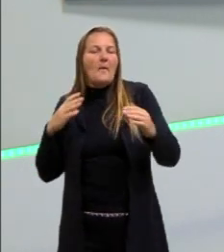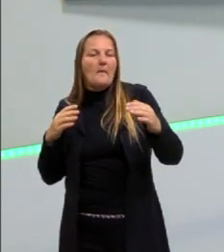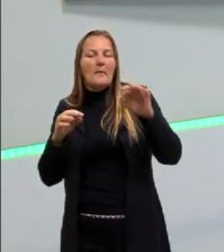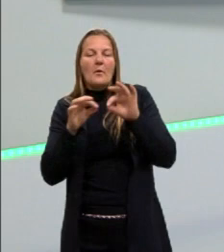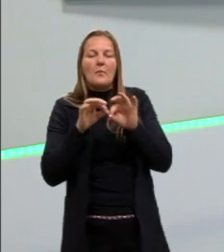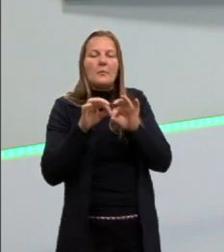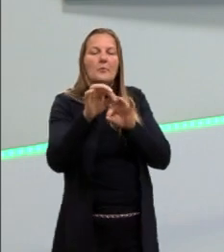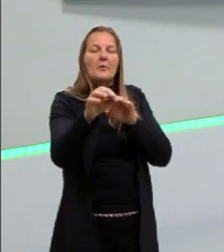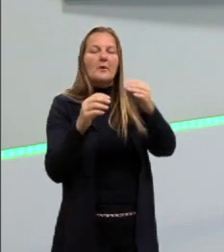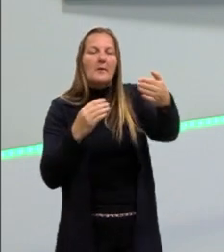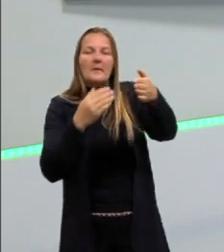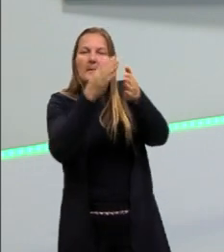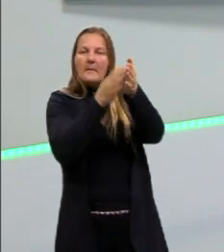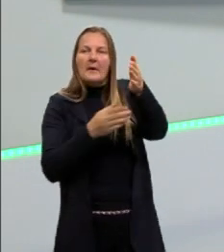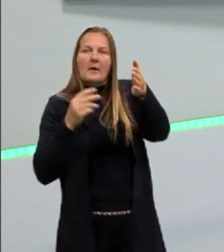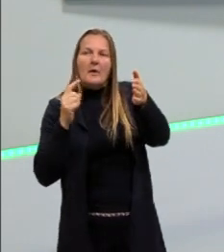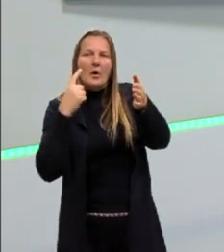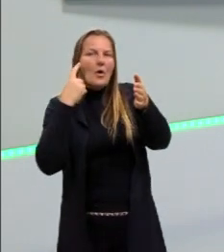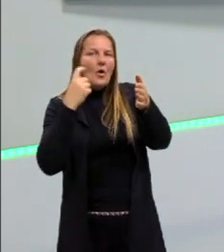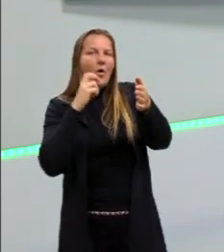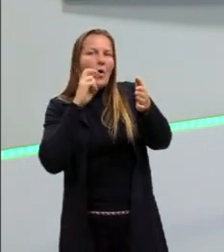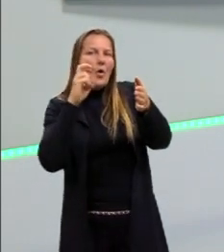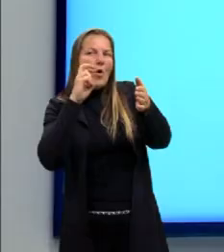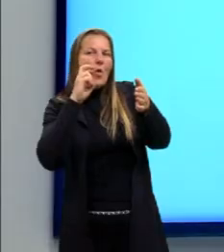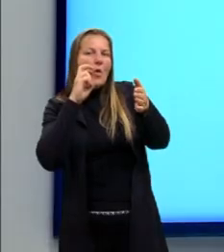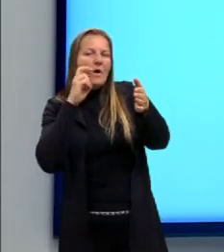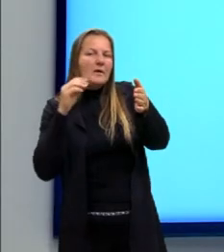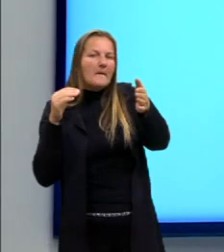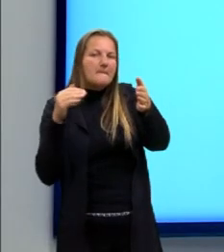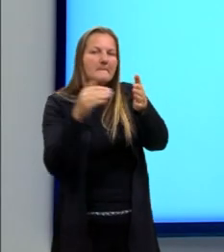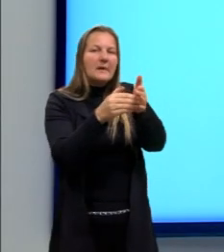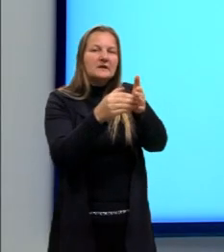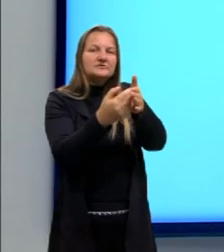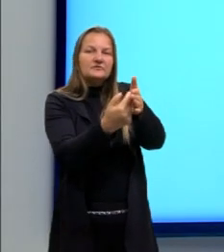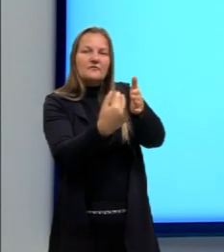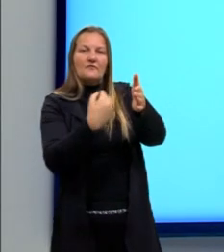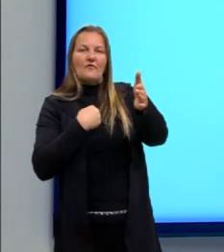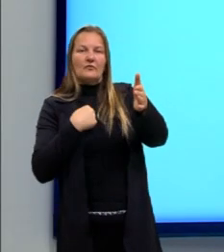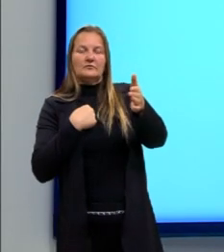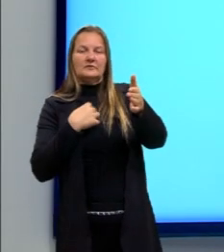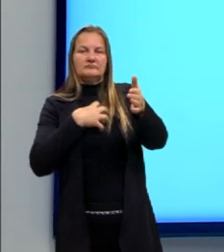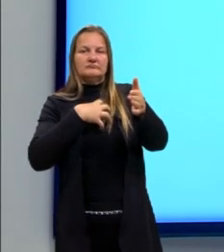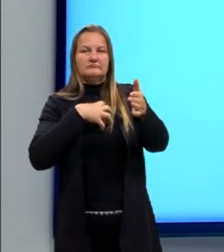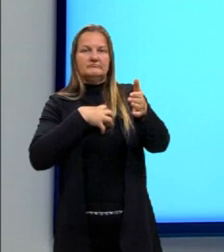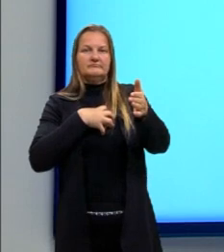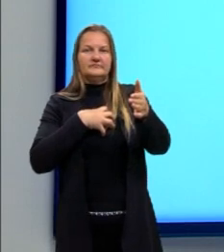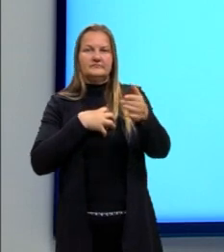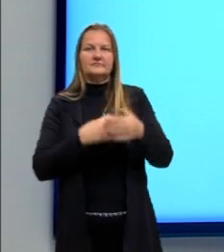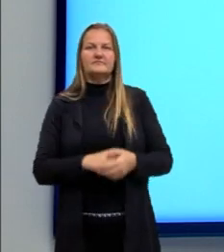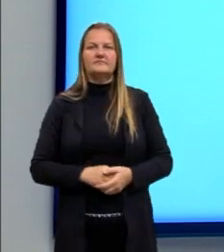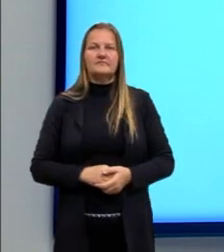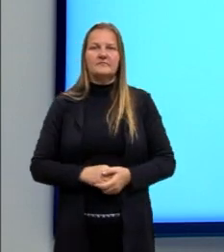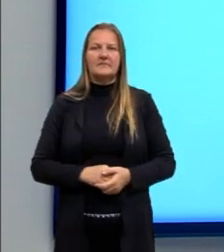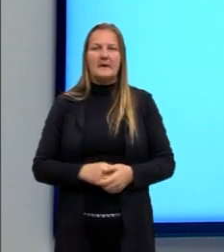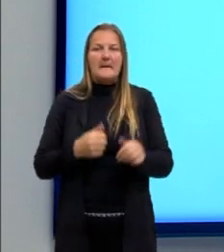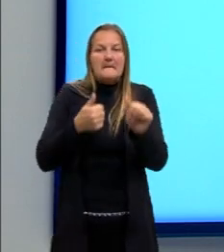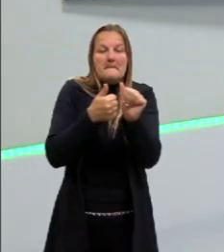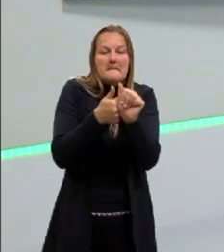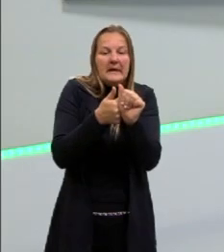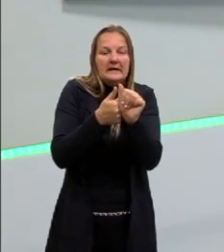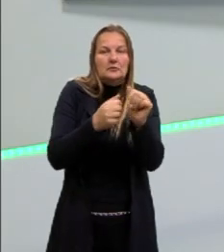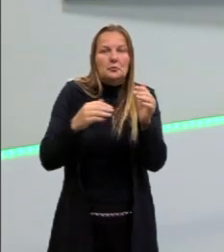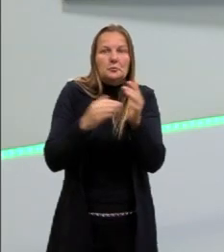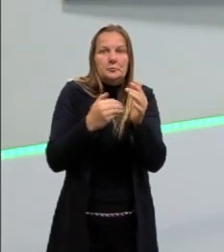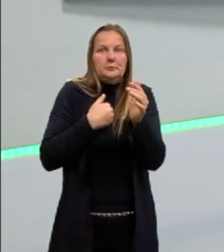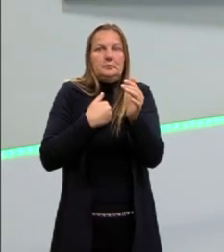distância até a parede. Porque ele sabe também que esse som ele vai voltar com menor intensidade se essa parede estiver